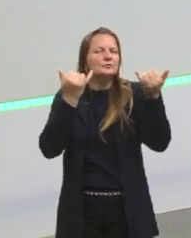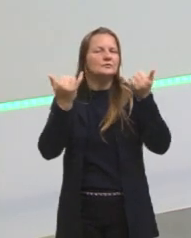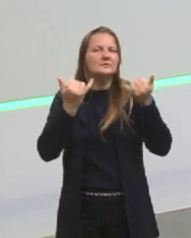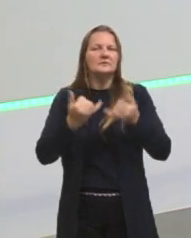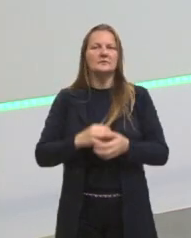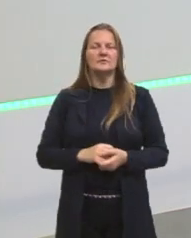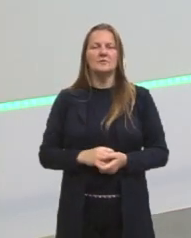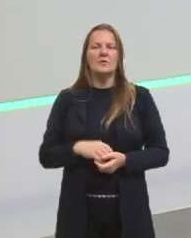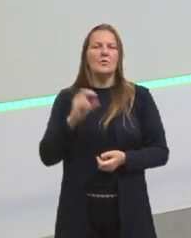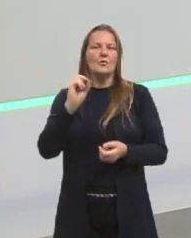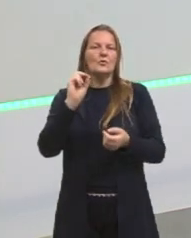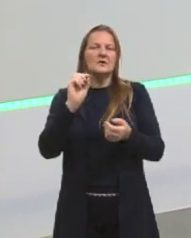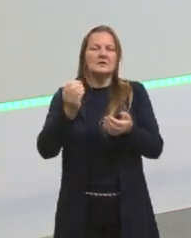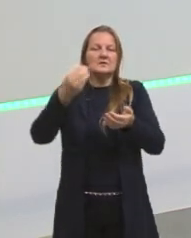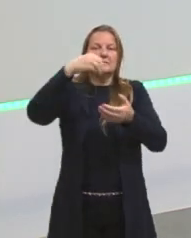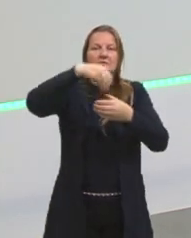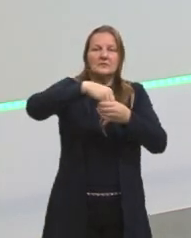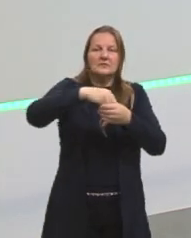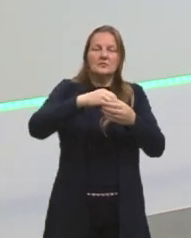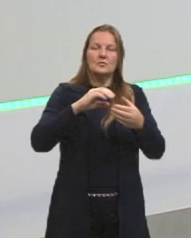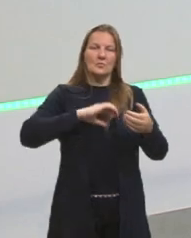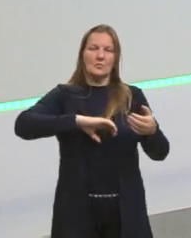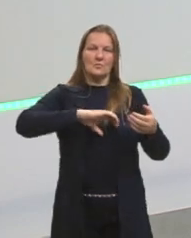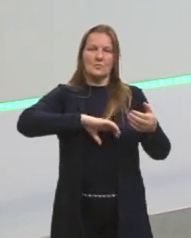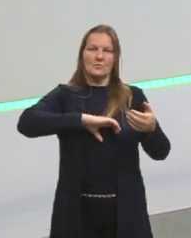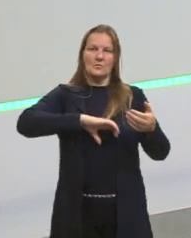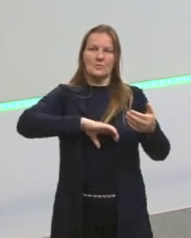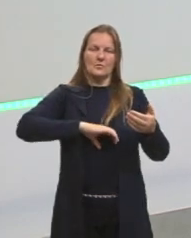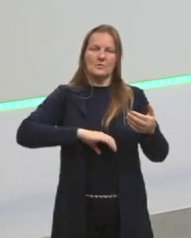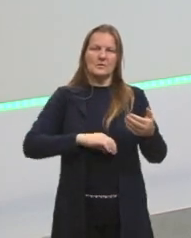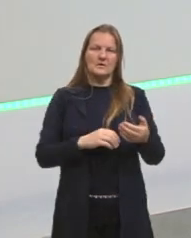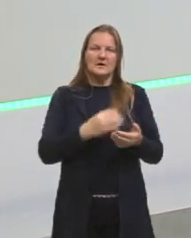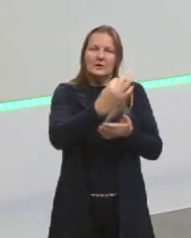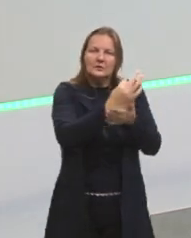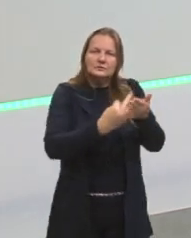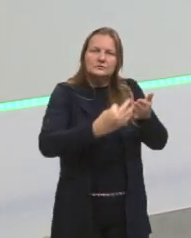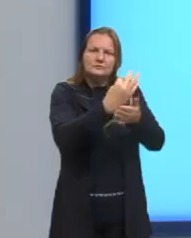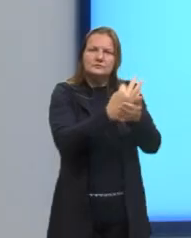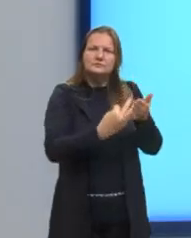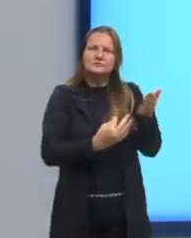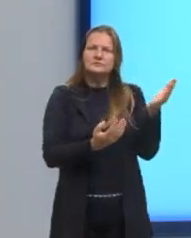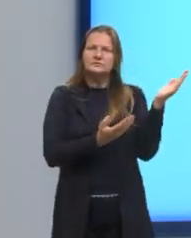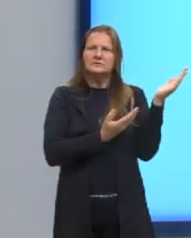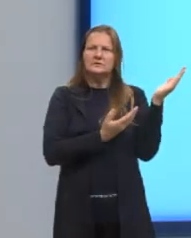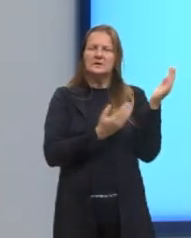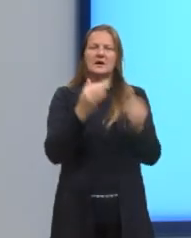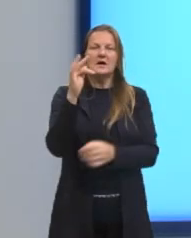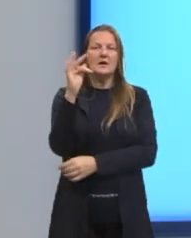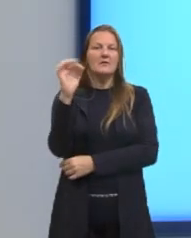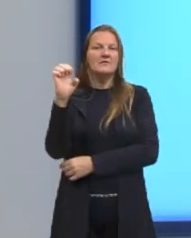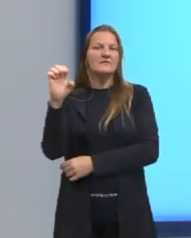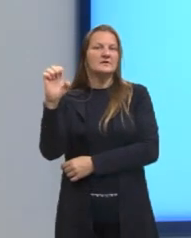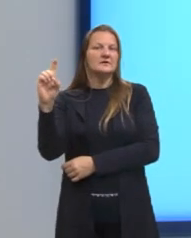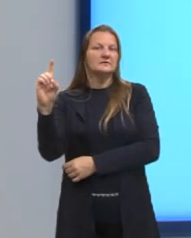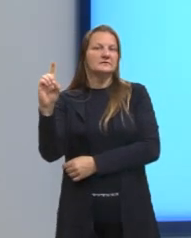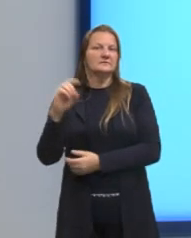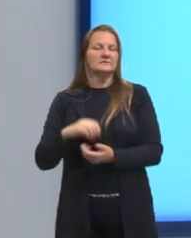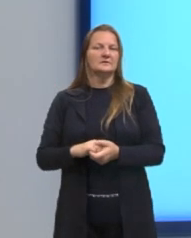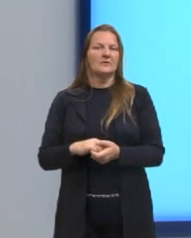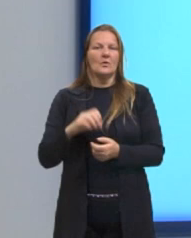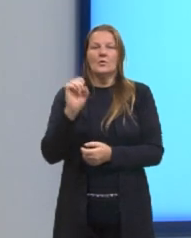é que eu vou interpretar isso dentro da língua portuguesa, dentro de um texto? Aqui eu tenho feed de notícias, aqui eu só tenho feed.